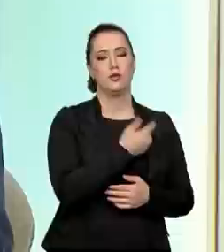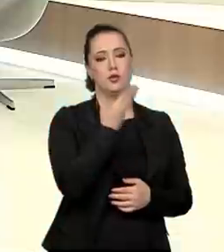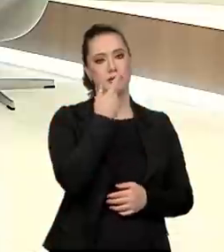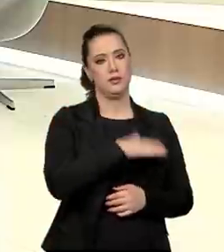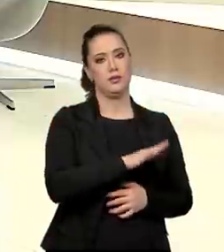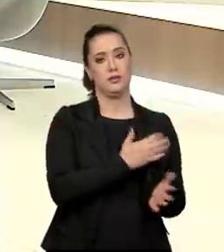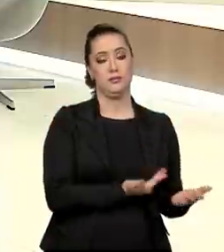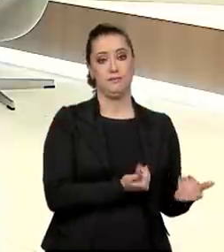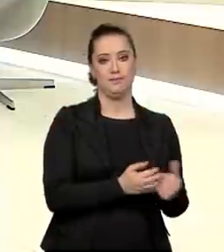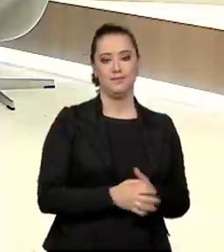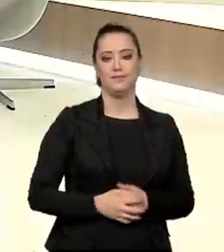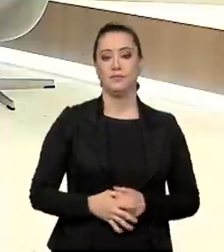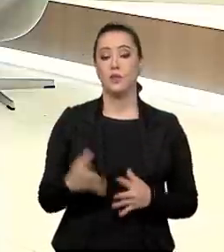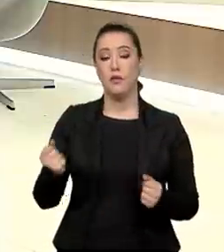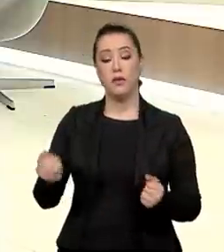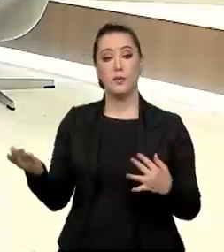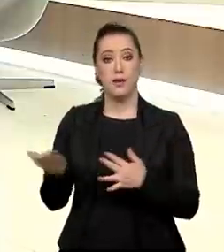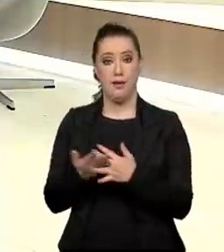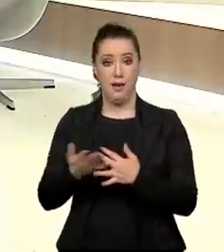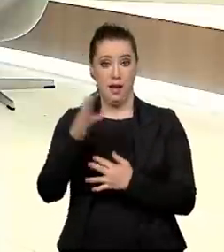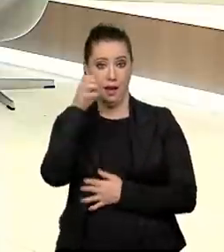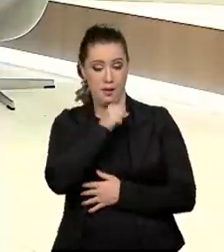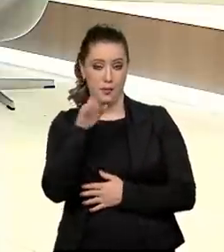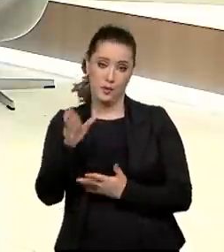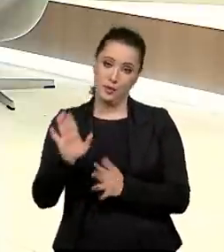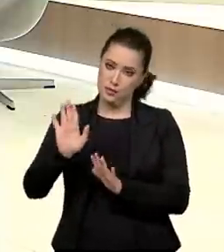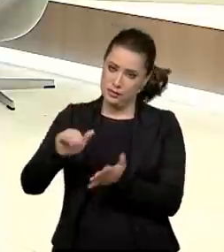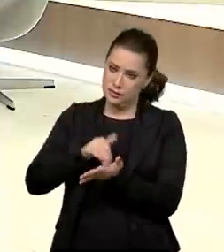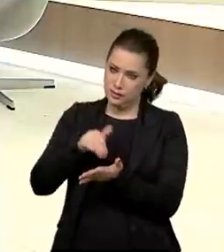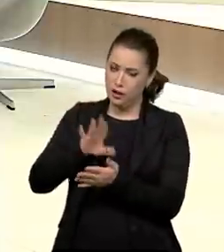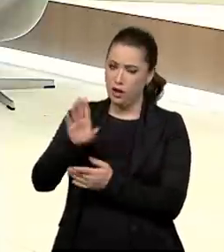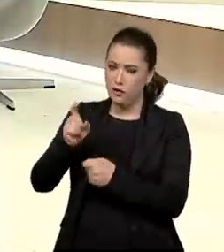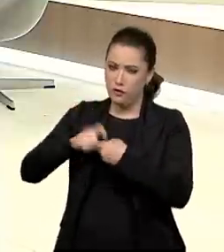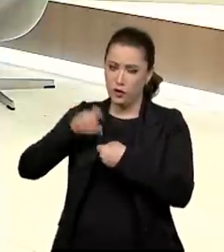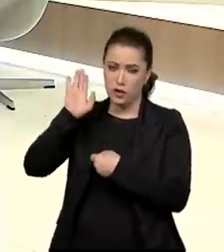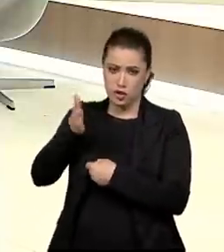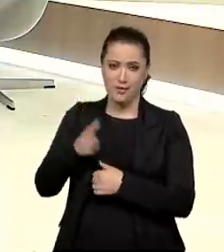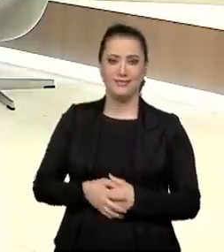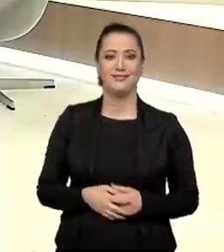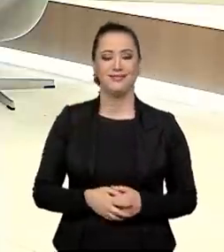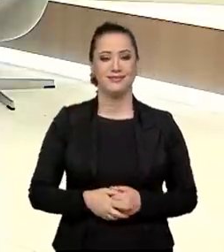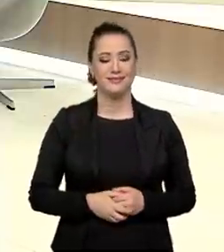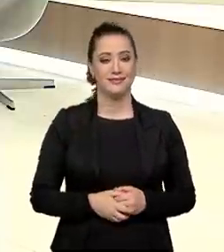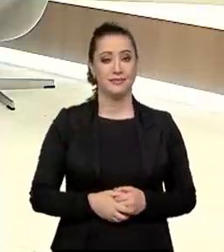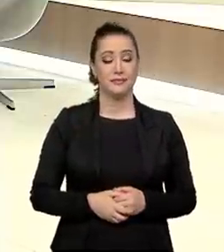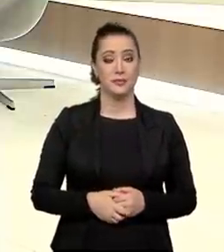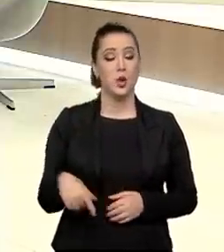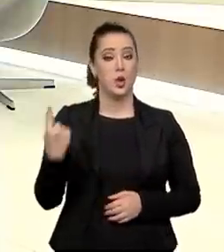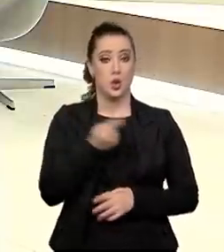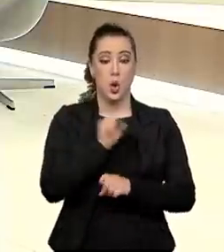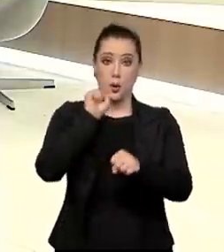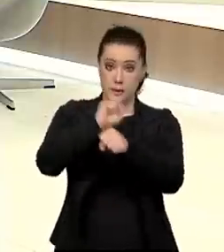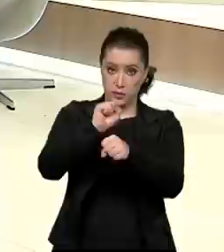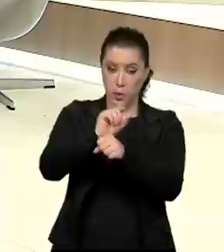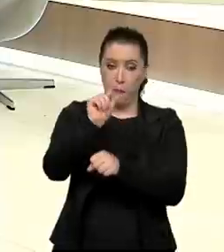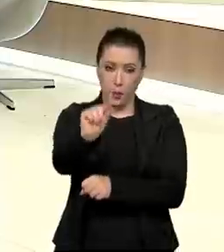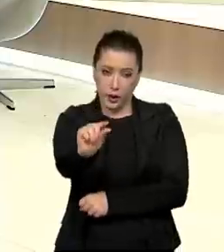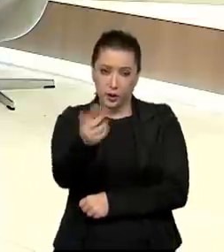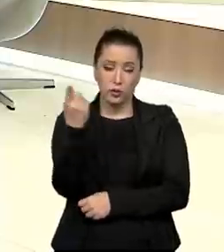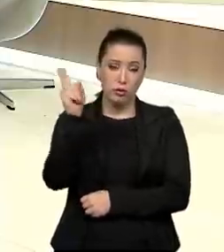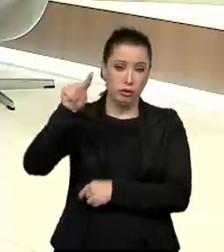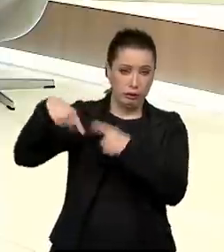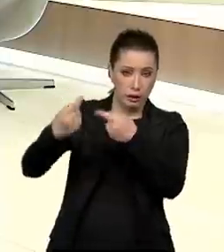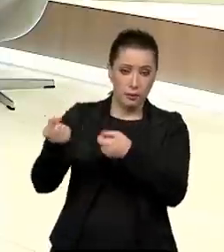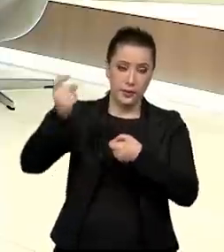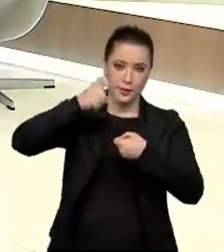e adolescentes. Cátia, vamos para um rápido intervalo. Então, secretário, a gente já volta em instantes. Vamos para um rápido intervalo. Daqui a pouco,